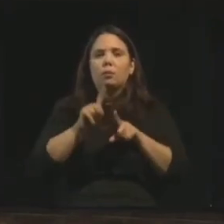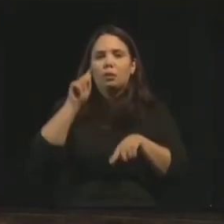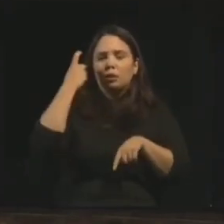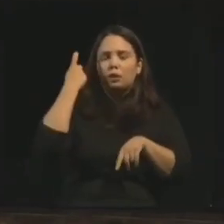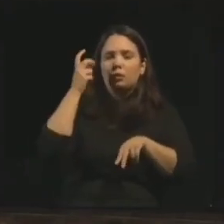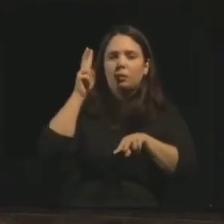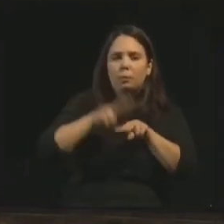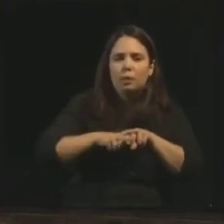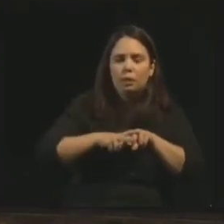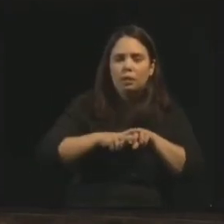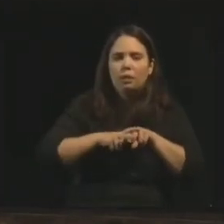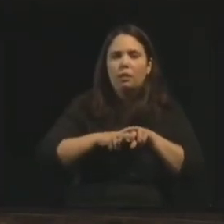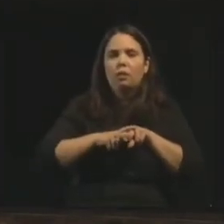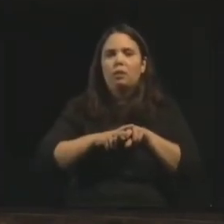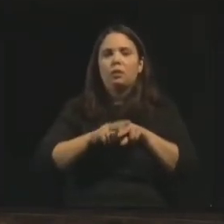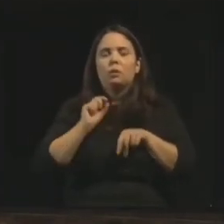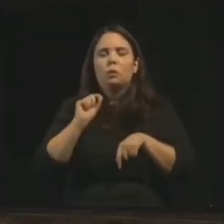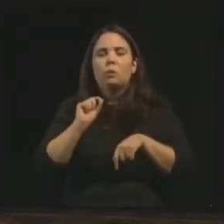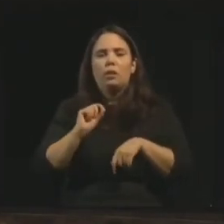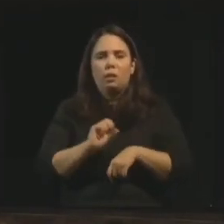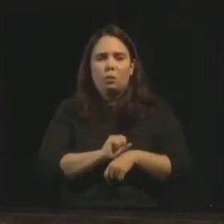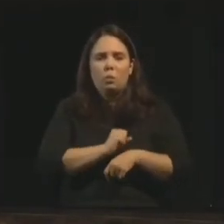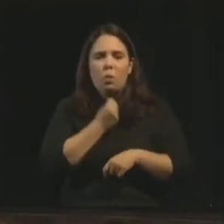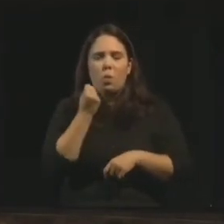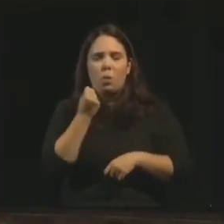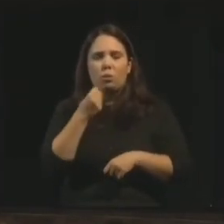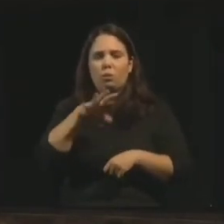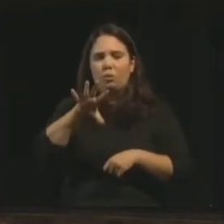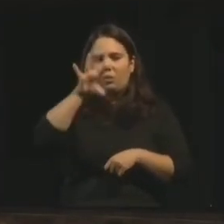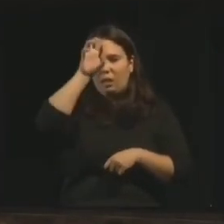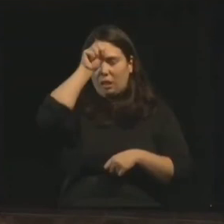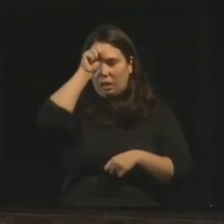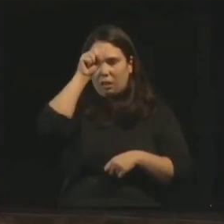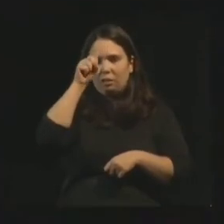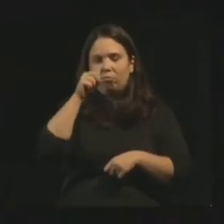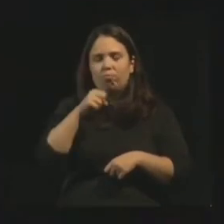nas cadeias do ódio, da vingança,